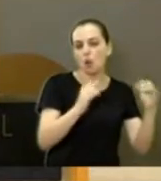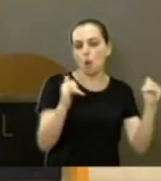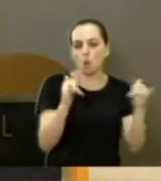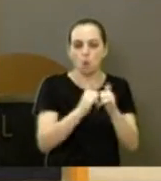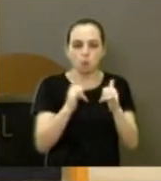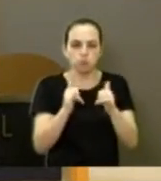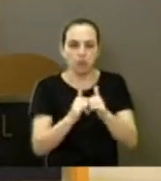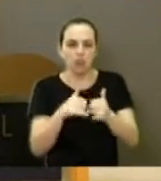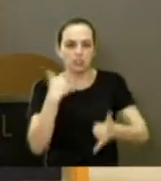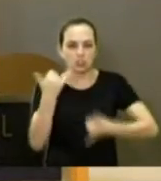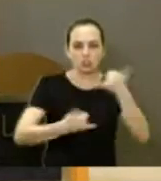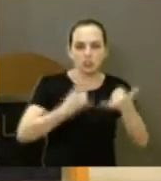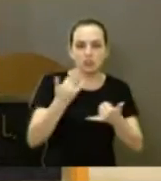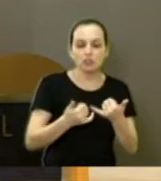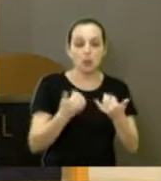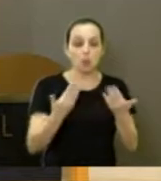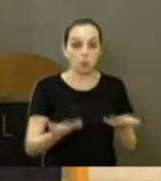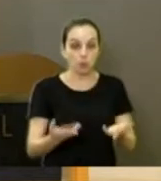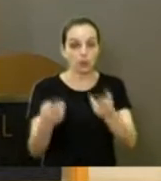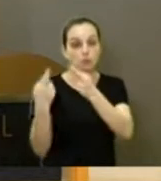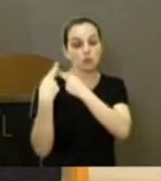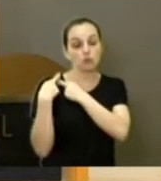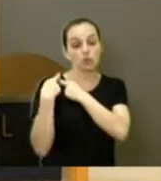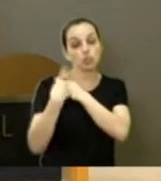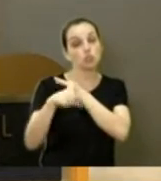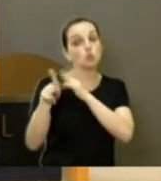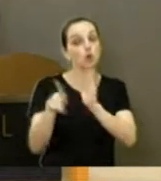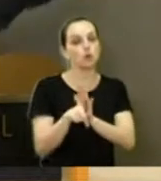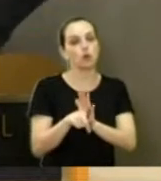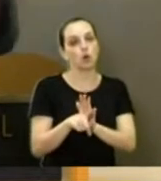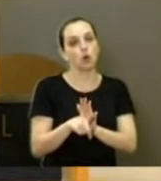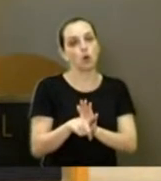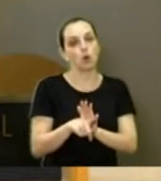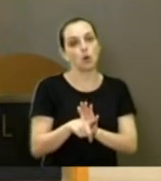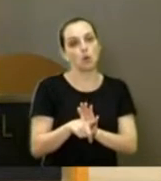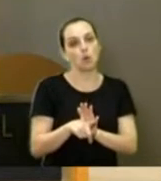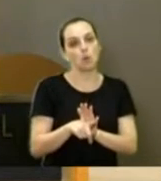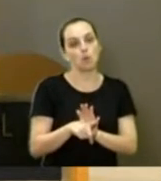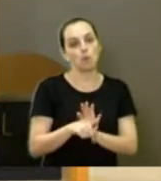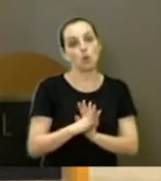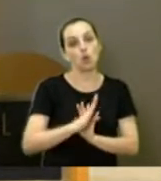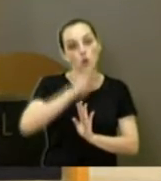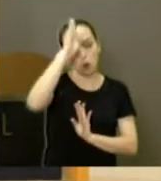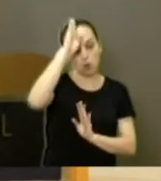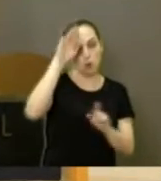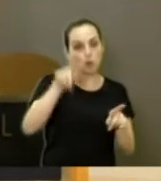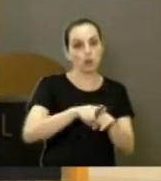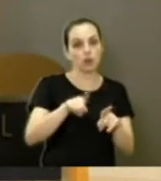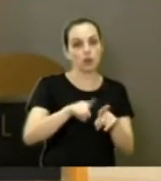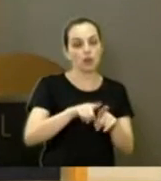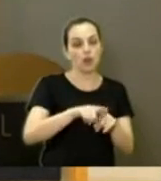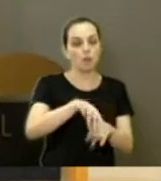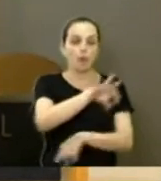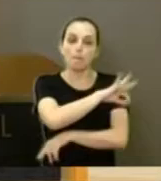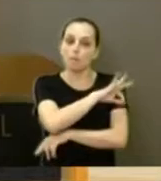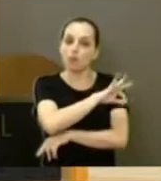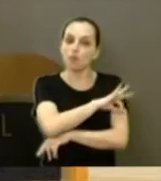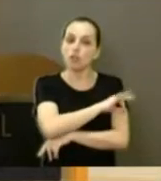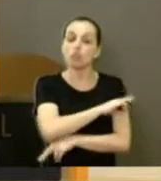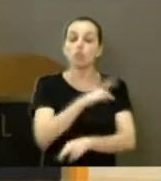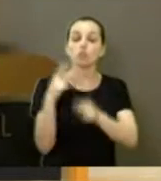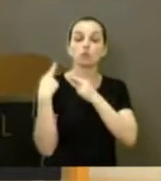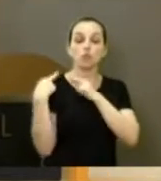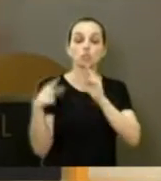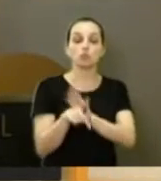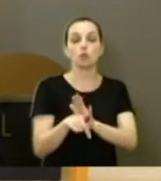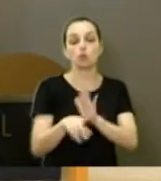cidade, a responsabilidade passa para você. Joga para o corpo de bombeiro e joga para a postura da prefeitura, que tem